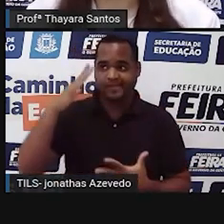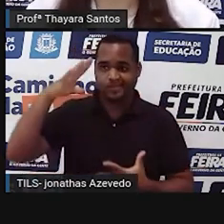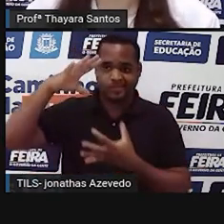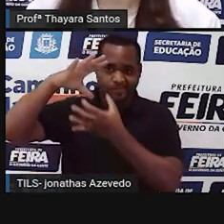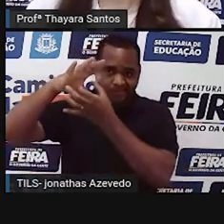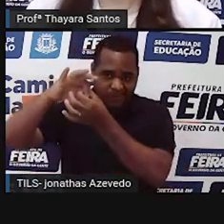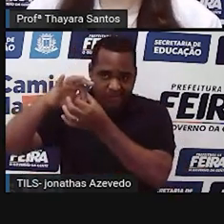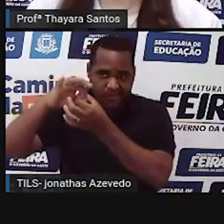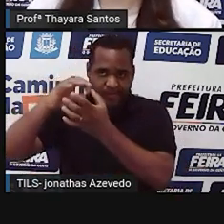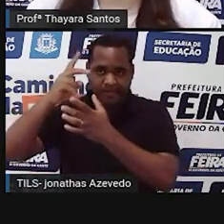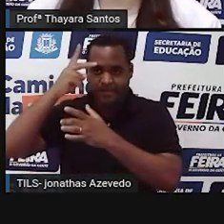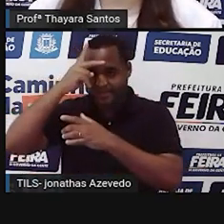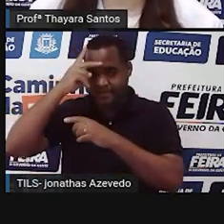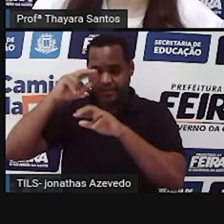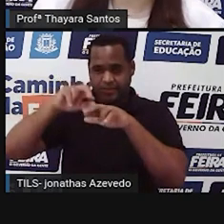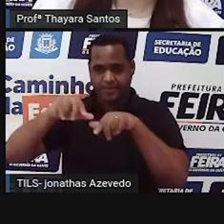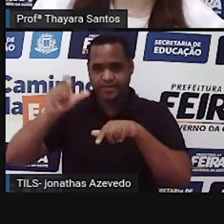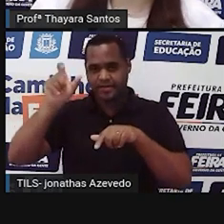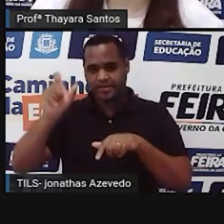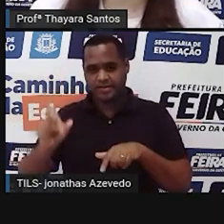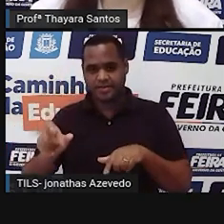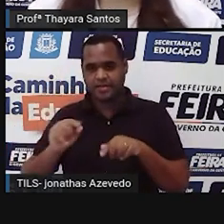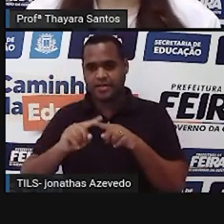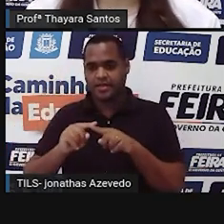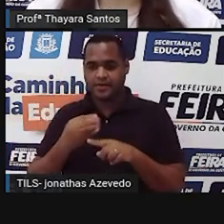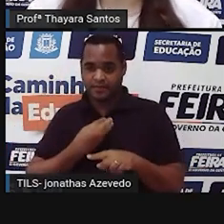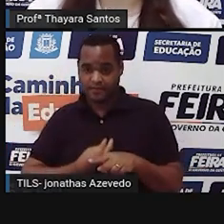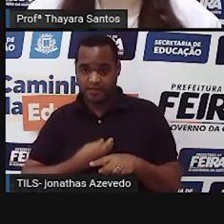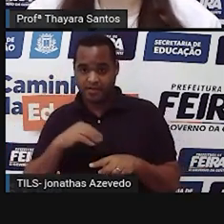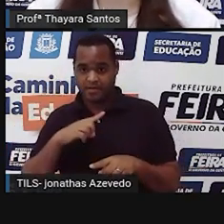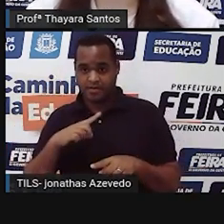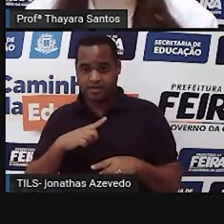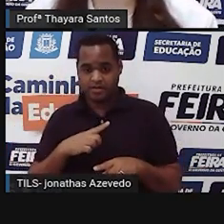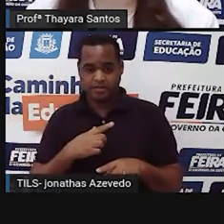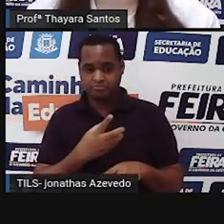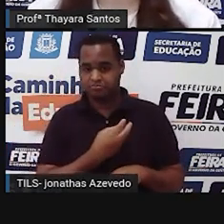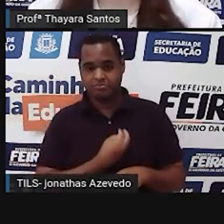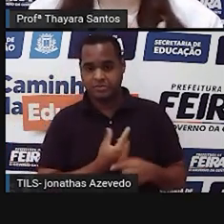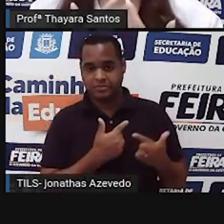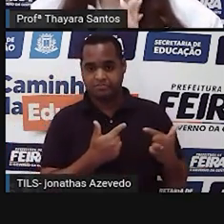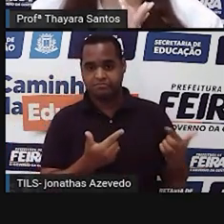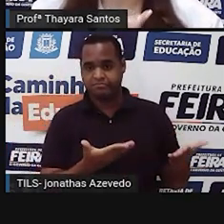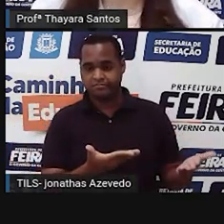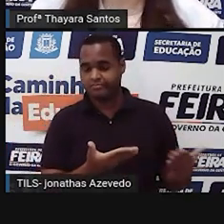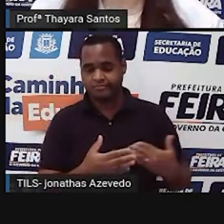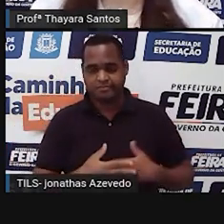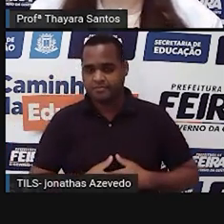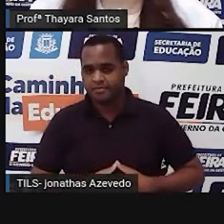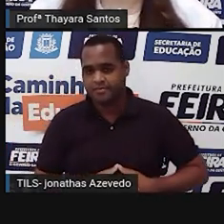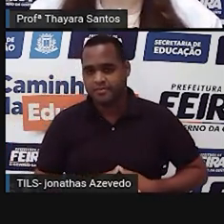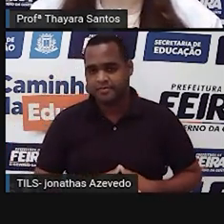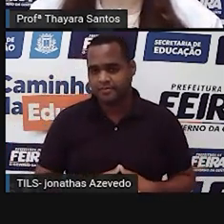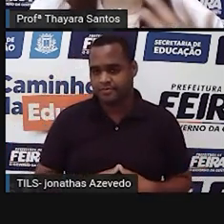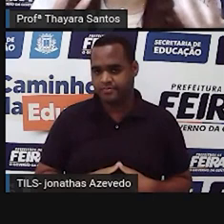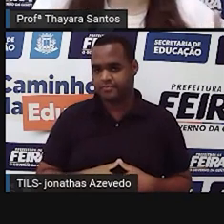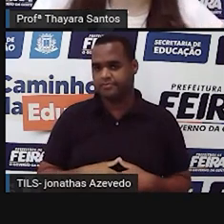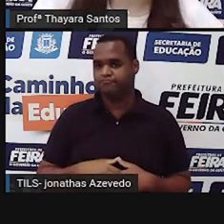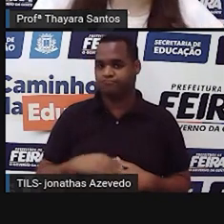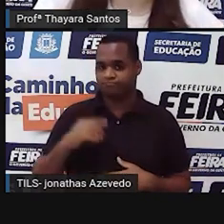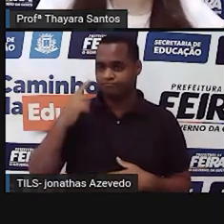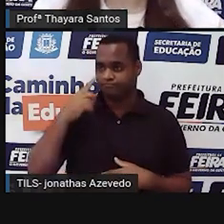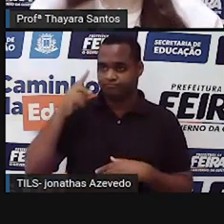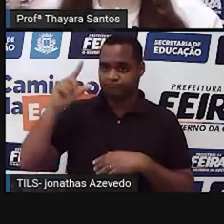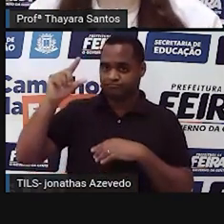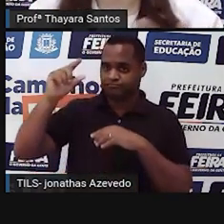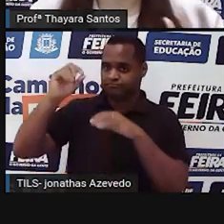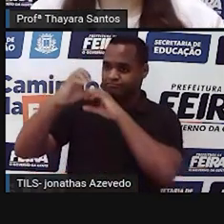são os astros, com os objetos animados e inanimados. Quer dizer que tem uma relação que os astros acabam influenciando tanto os seres